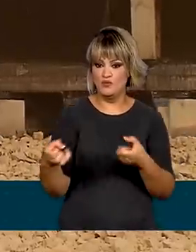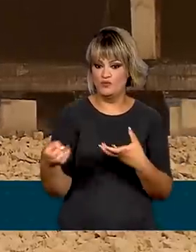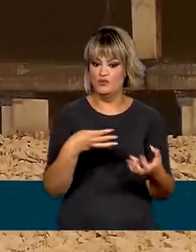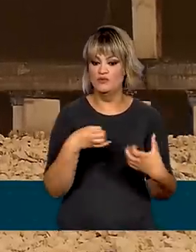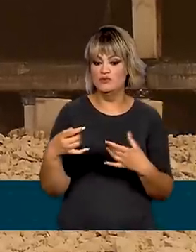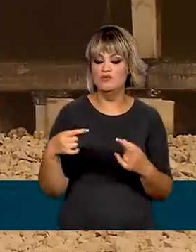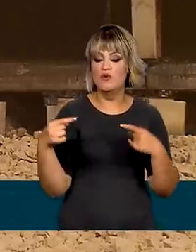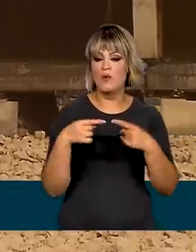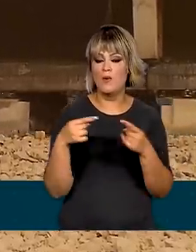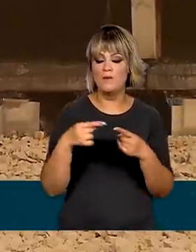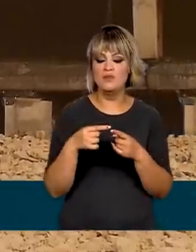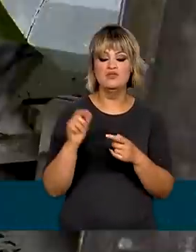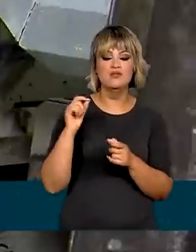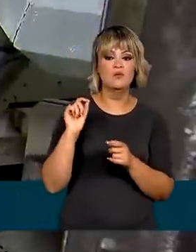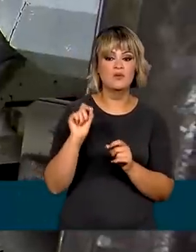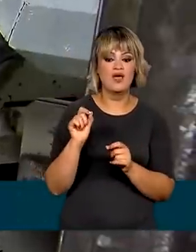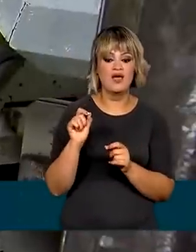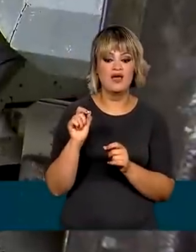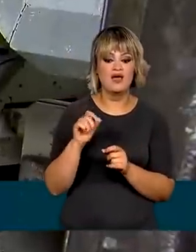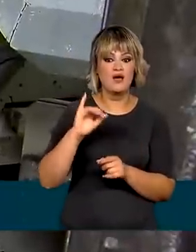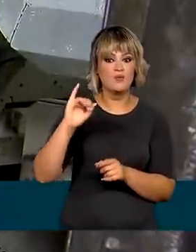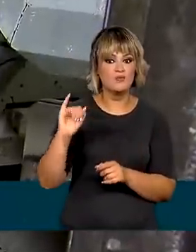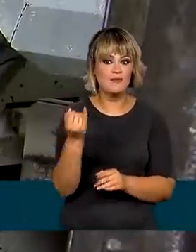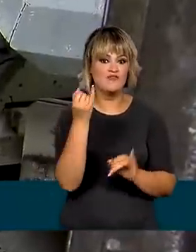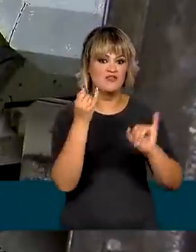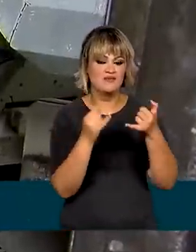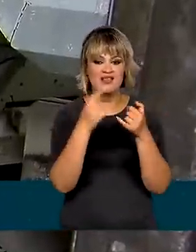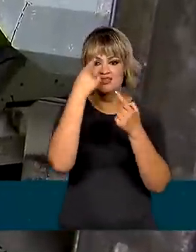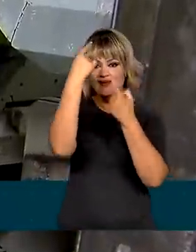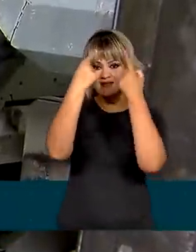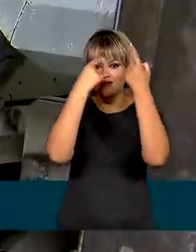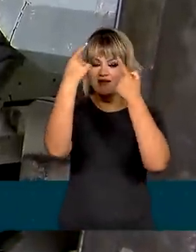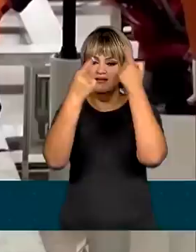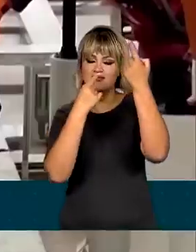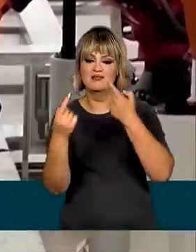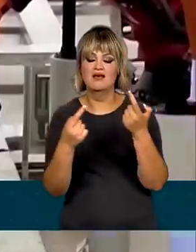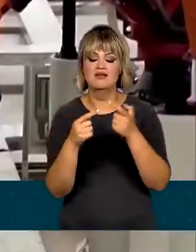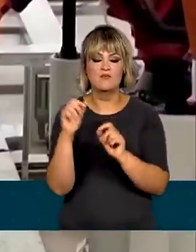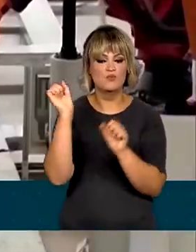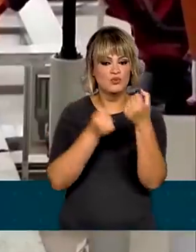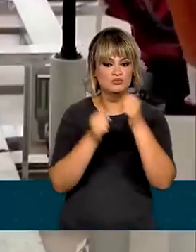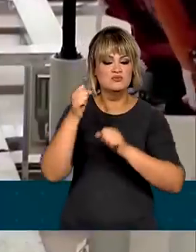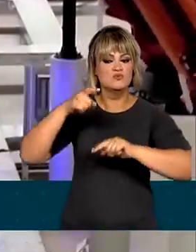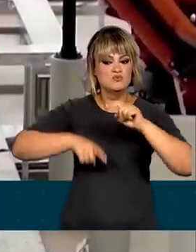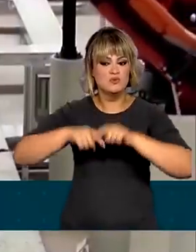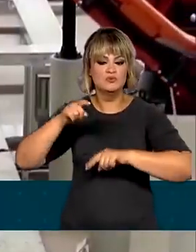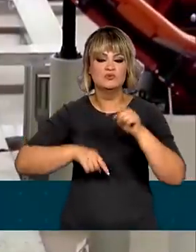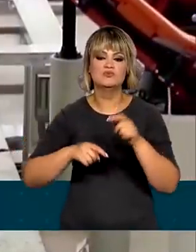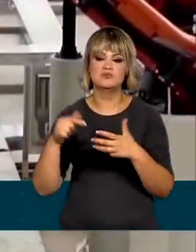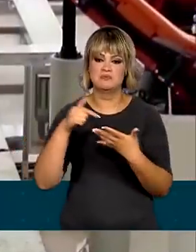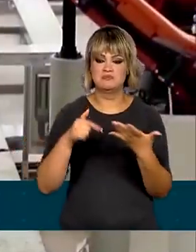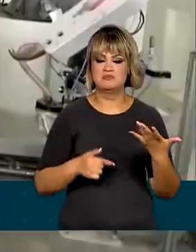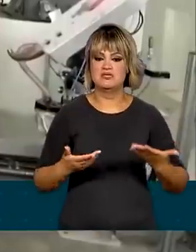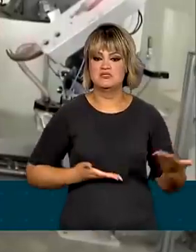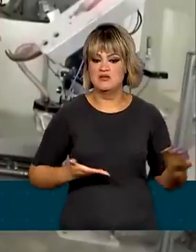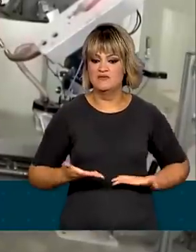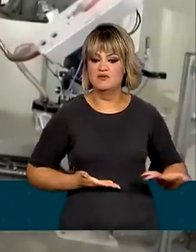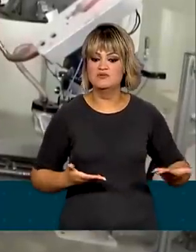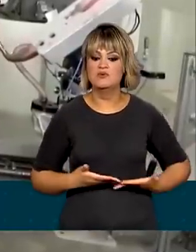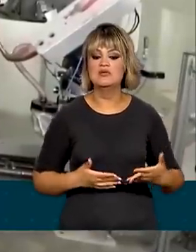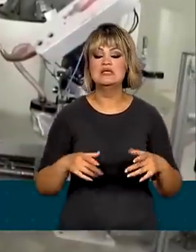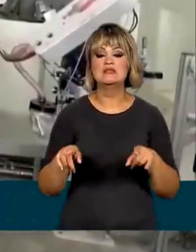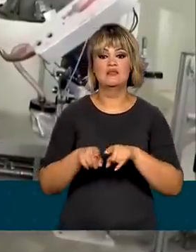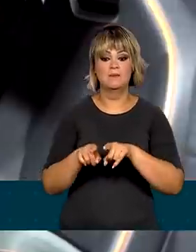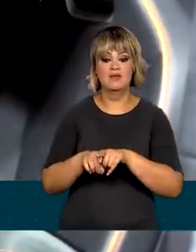tem relação com a exploração de novas ideias em processos de produção de produtos ou serviços e também